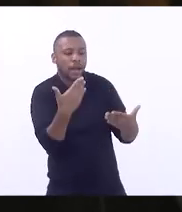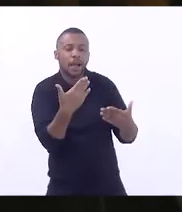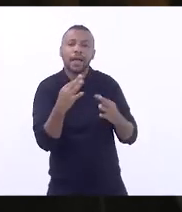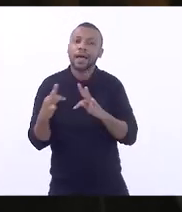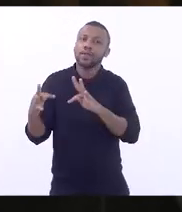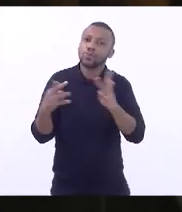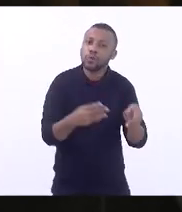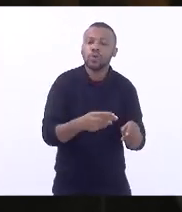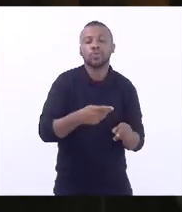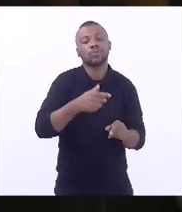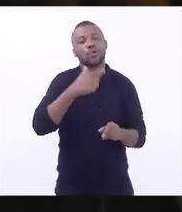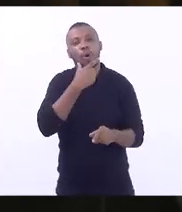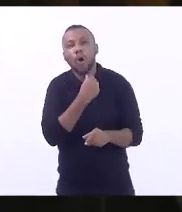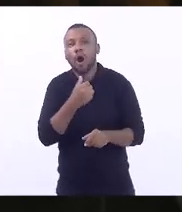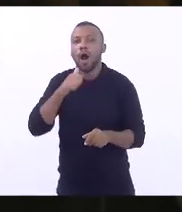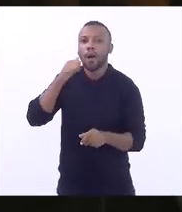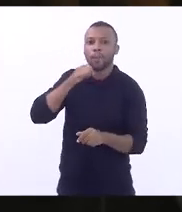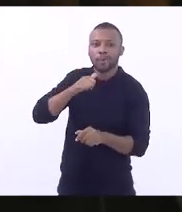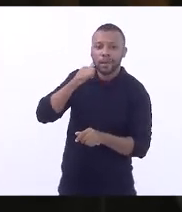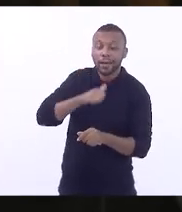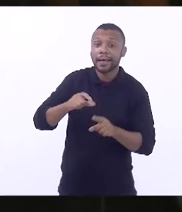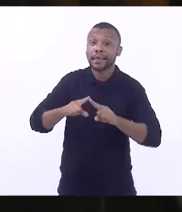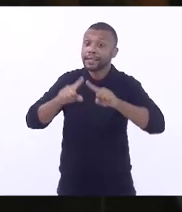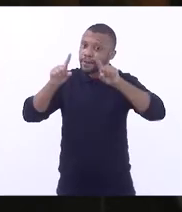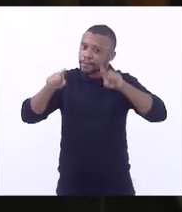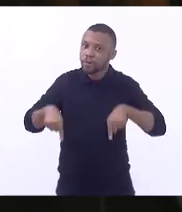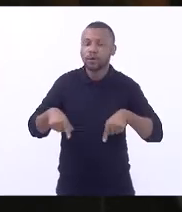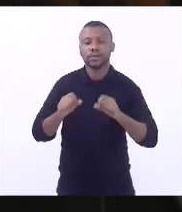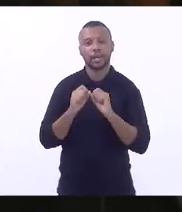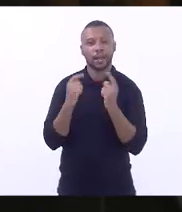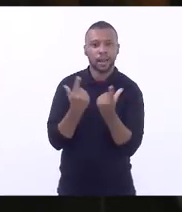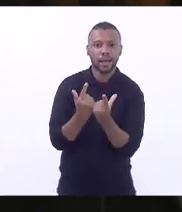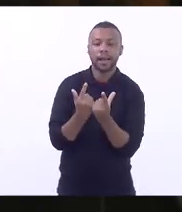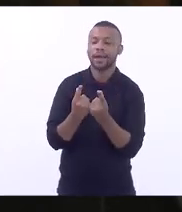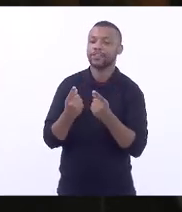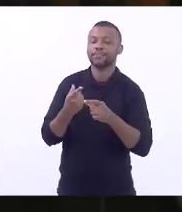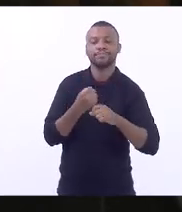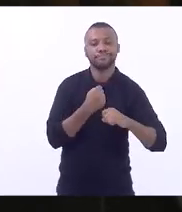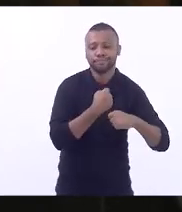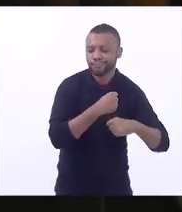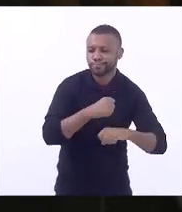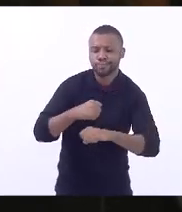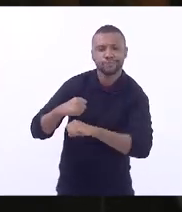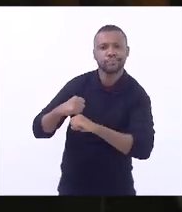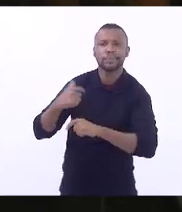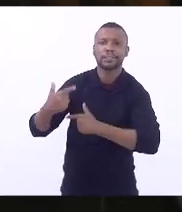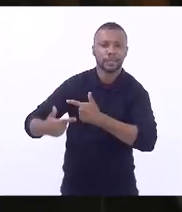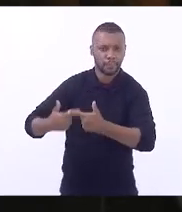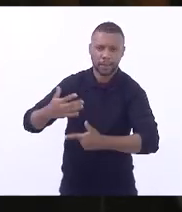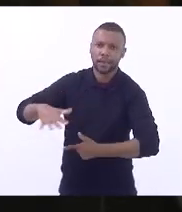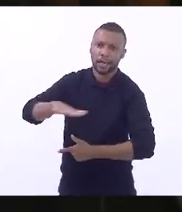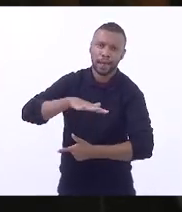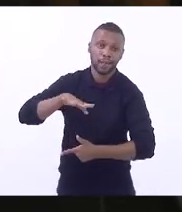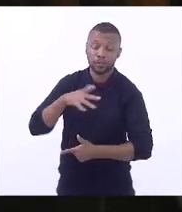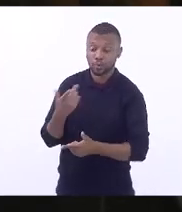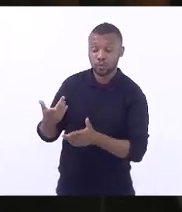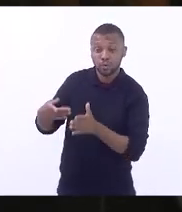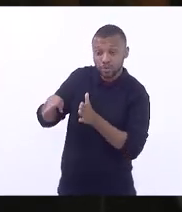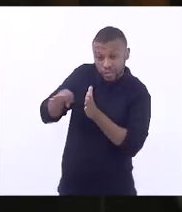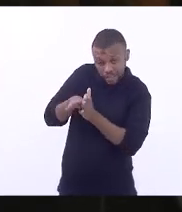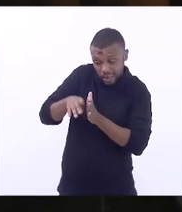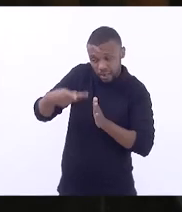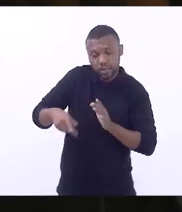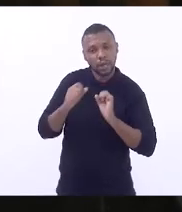deputadas, servidores dessa casa, pessoal da limpeza, a todos que, quando aqui cheguei, me acolheram com muito